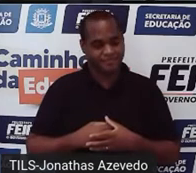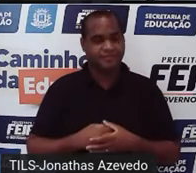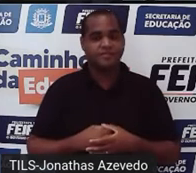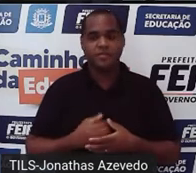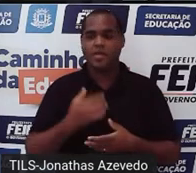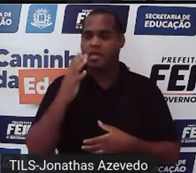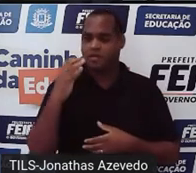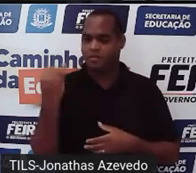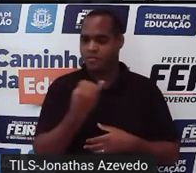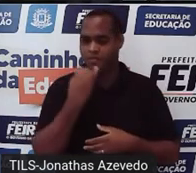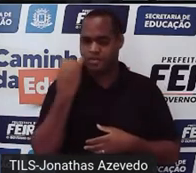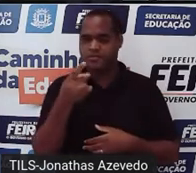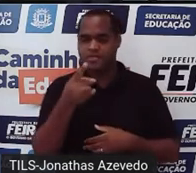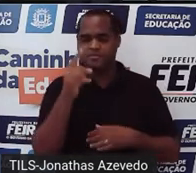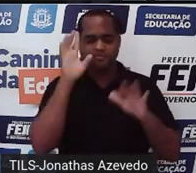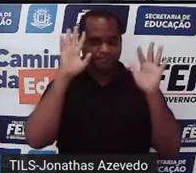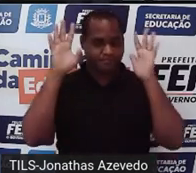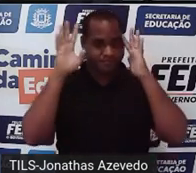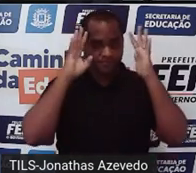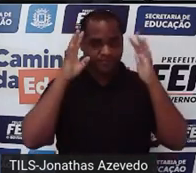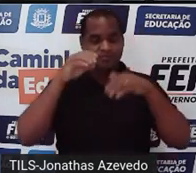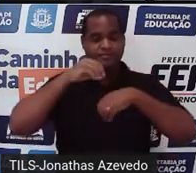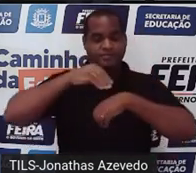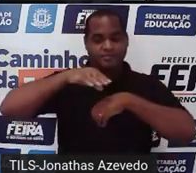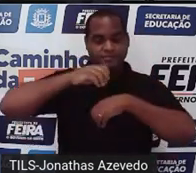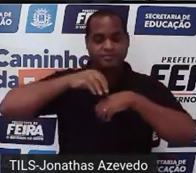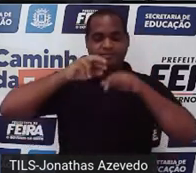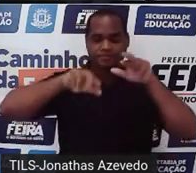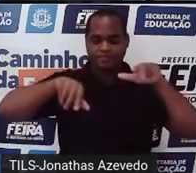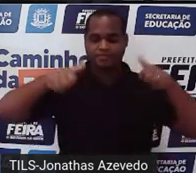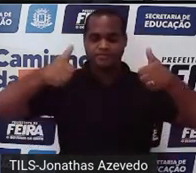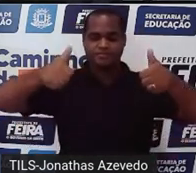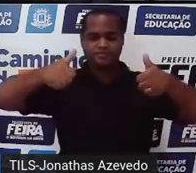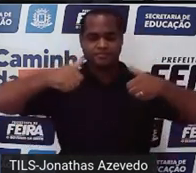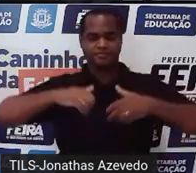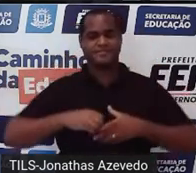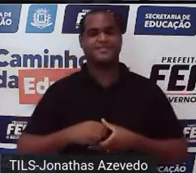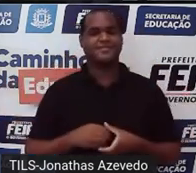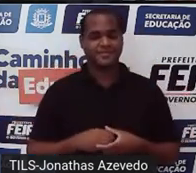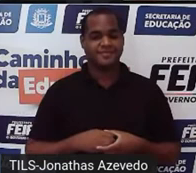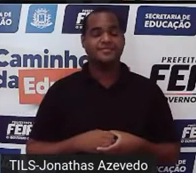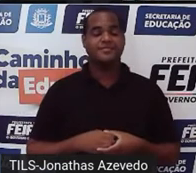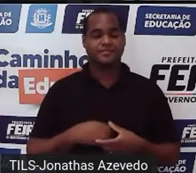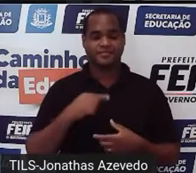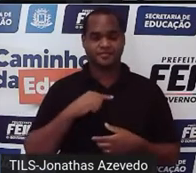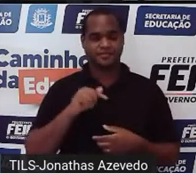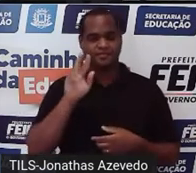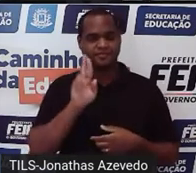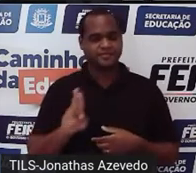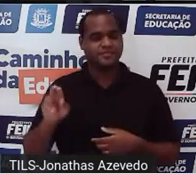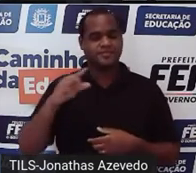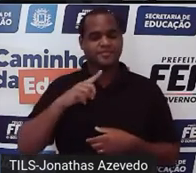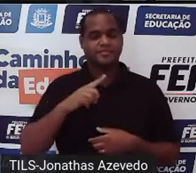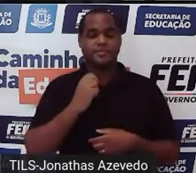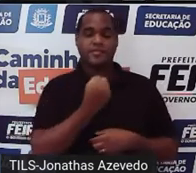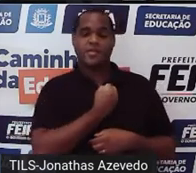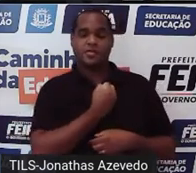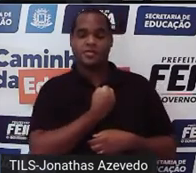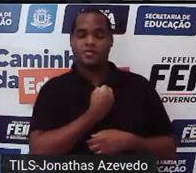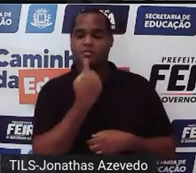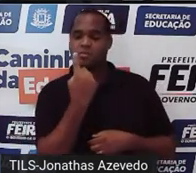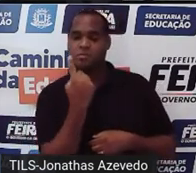Eu acho isso importante e é por isso que eu trago isso em toda a aula. Certo? E aí, gente sempre usa aí esses números, né?